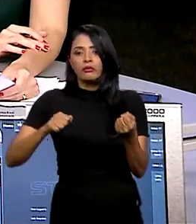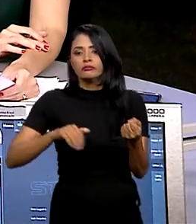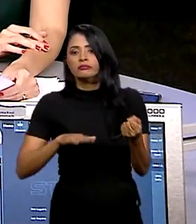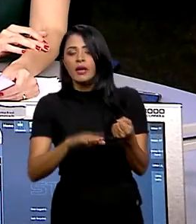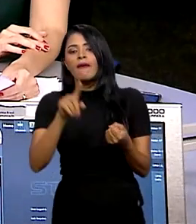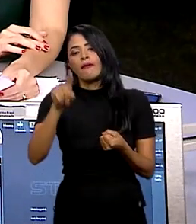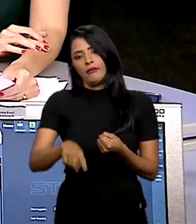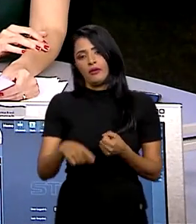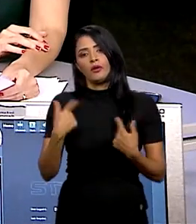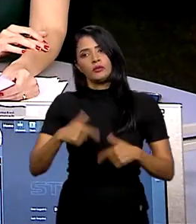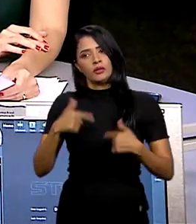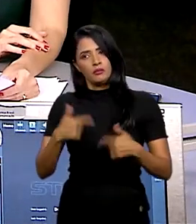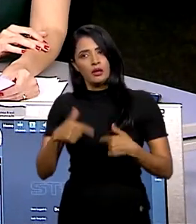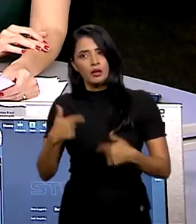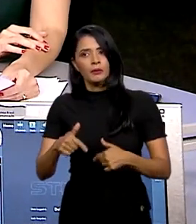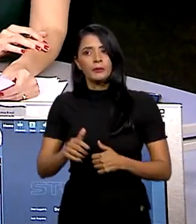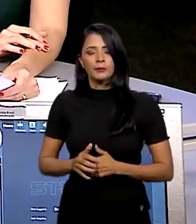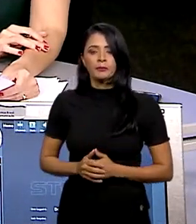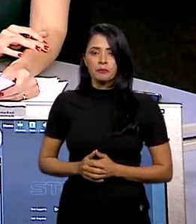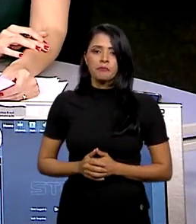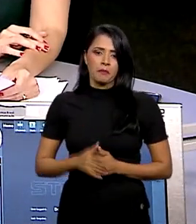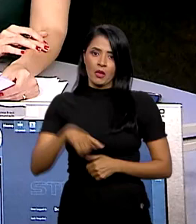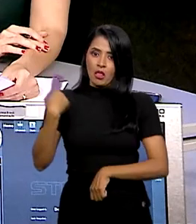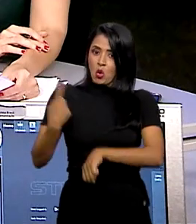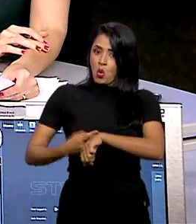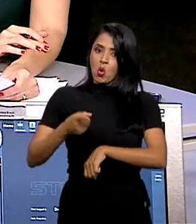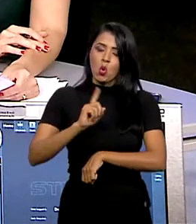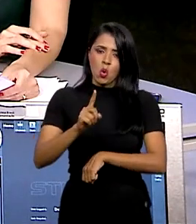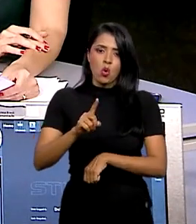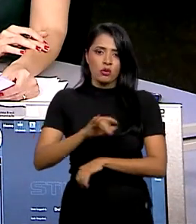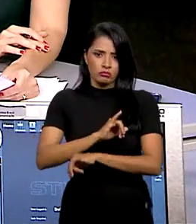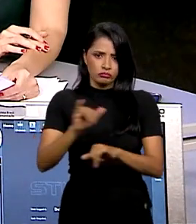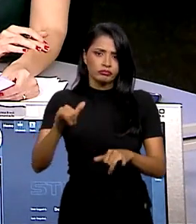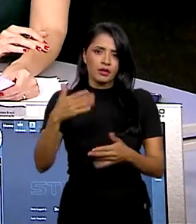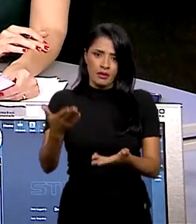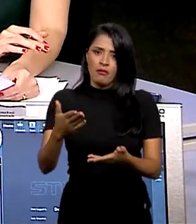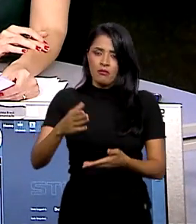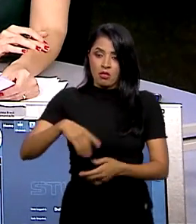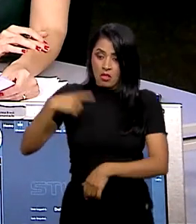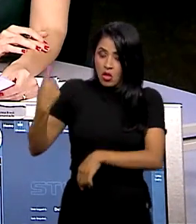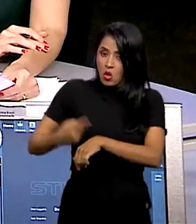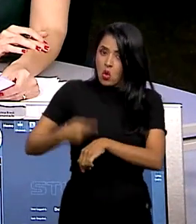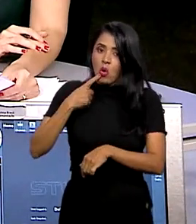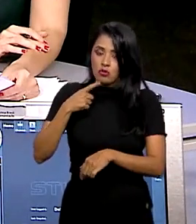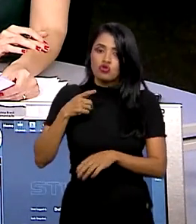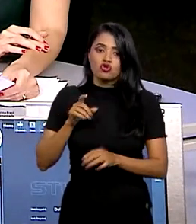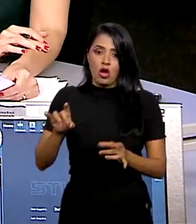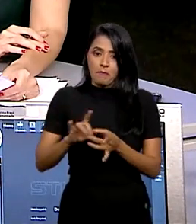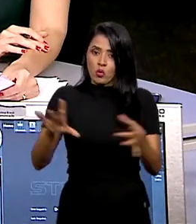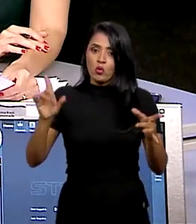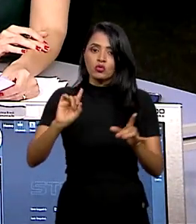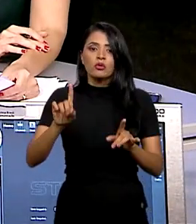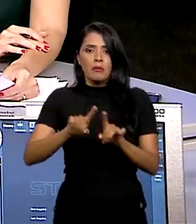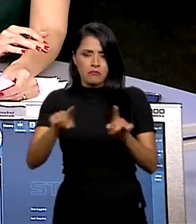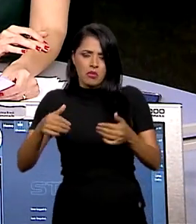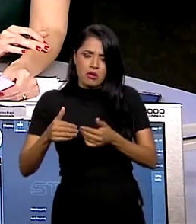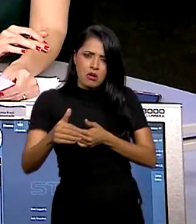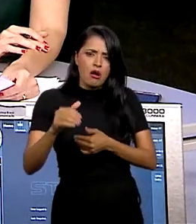trabalho, isso não é instantâneo, não é fato de se assinar que está imediatamente em vigor, mas entrará em vigor em